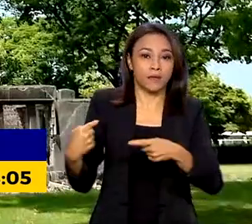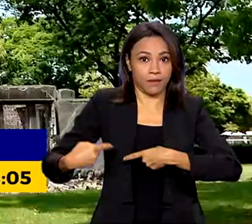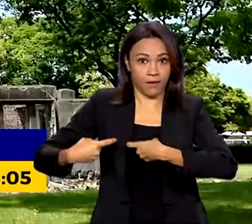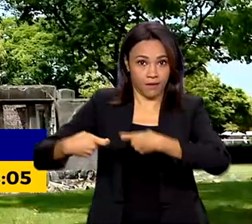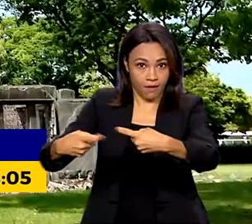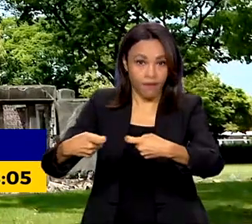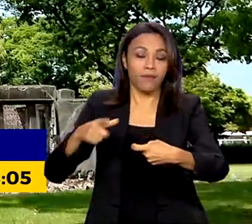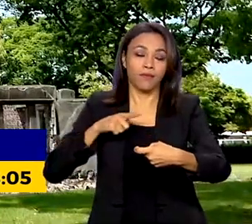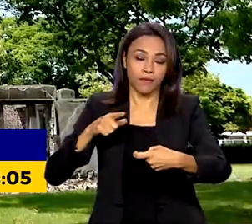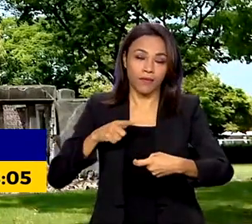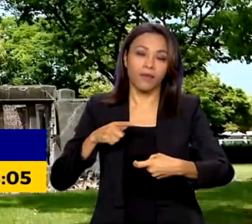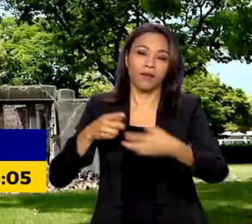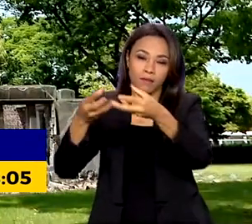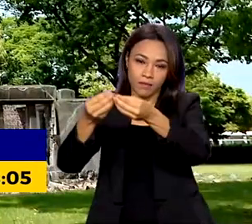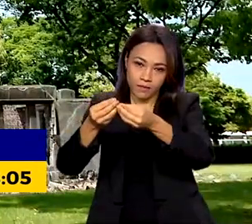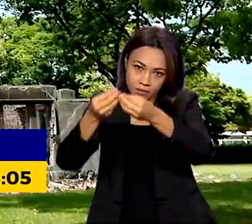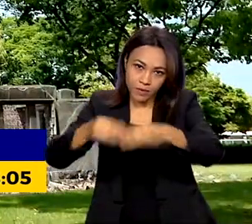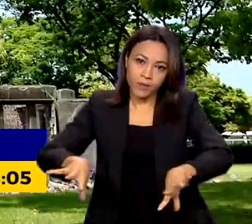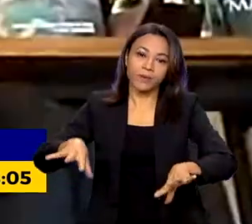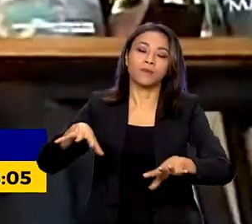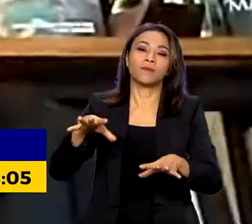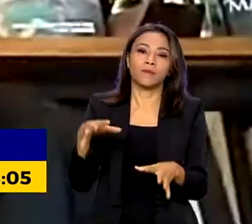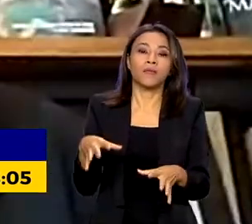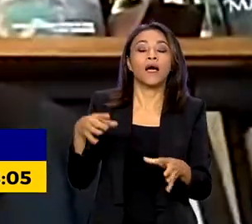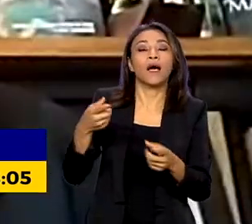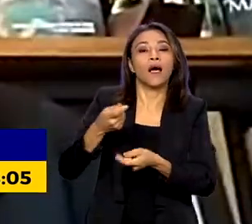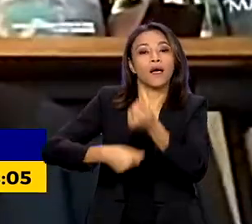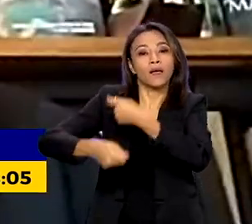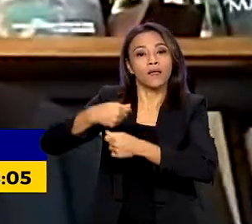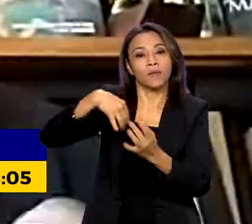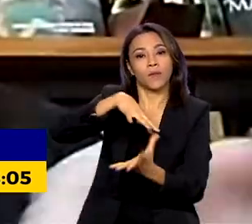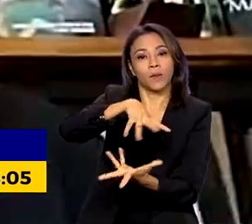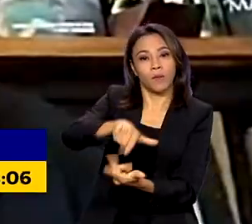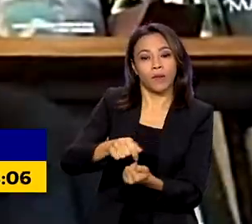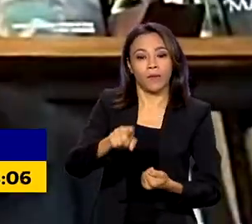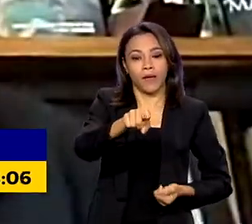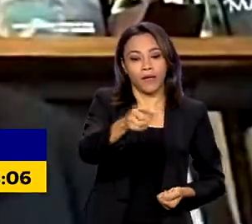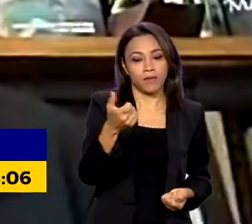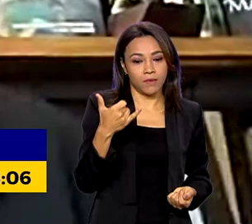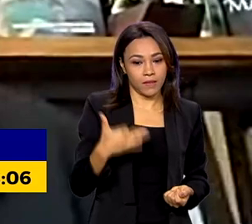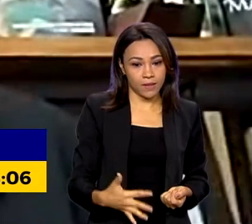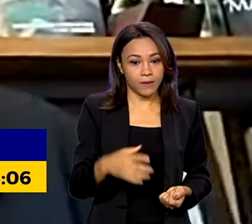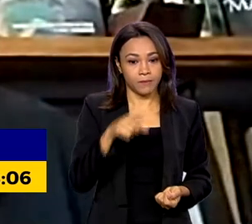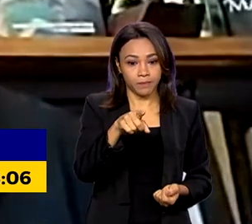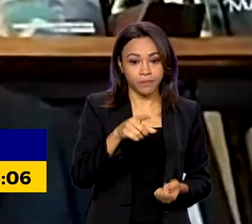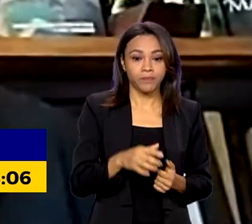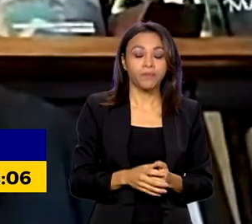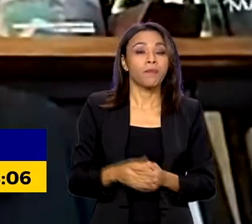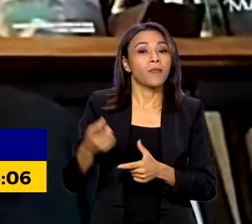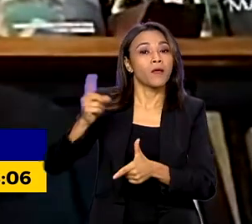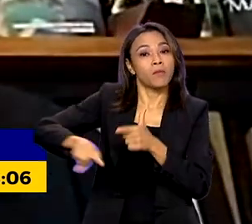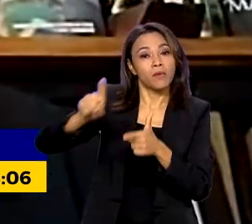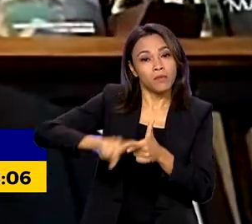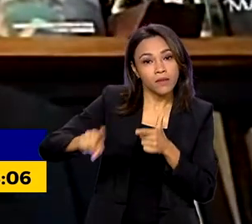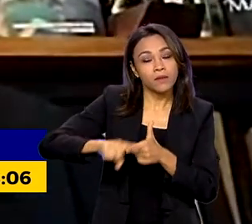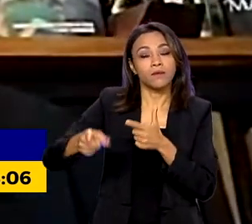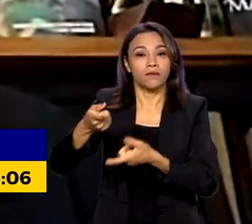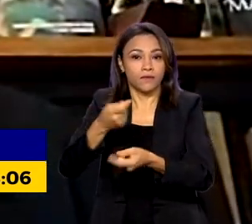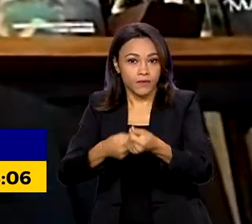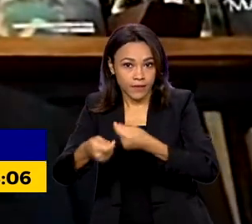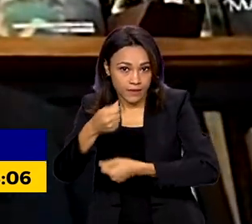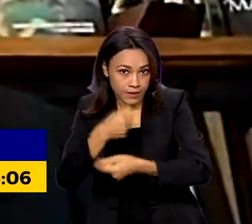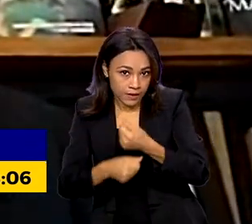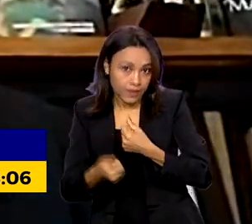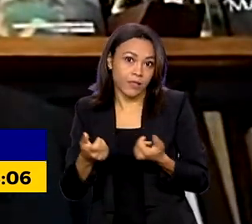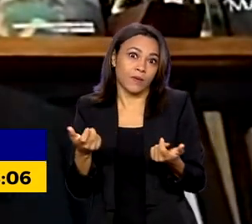tem afetado a economia global. Em grande parte, a crise financeira e a possibilidade dela